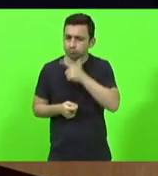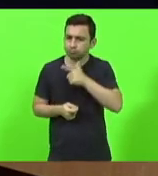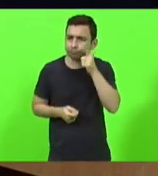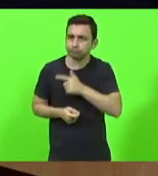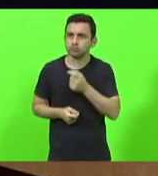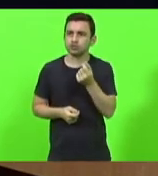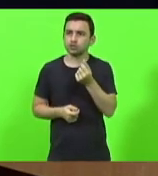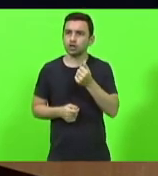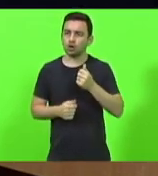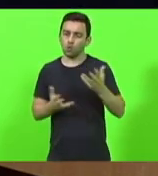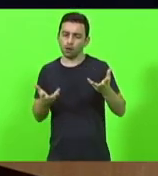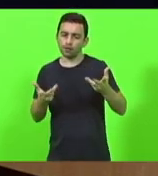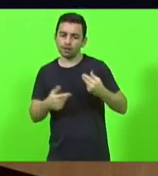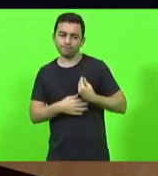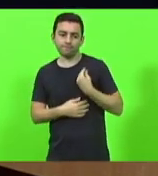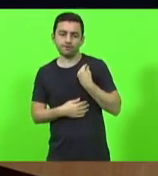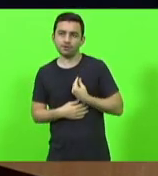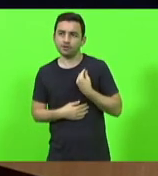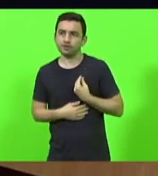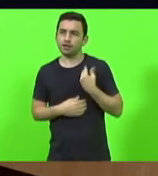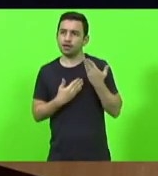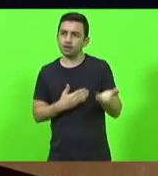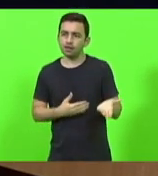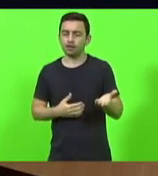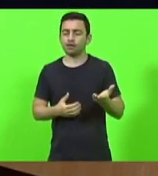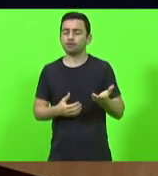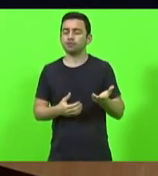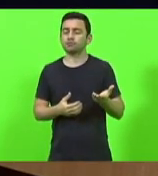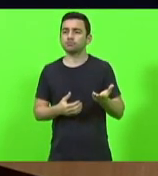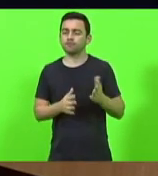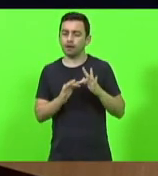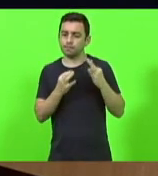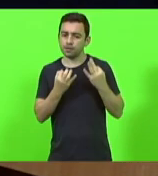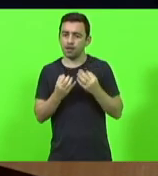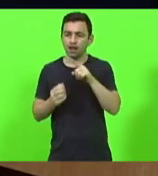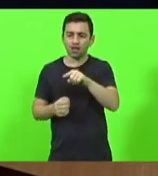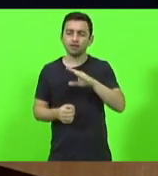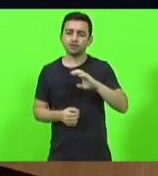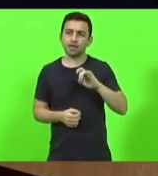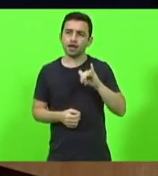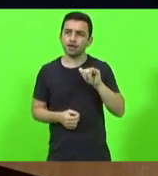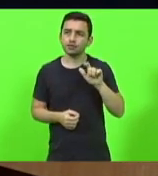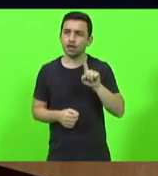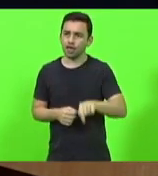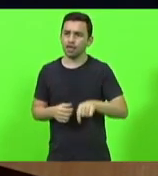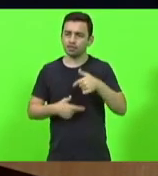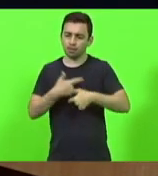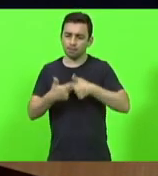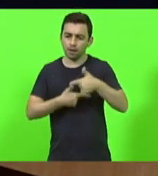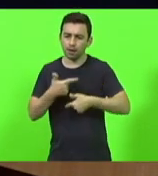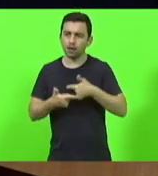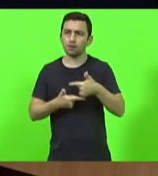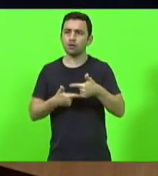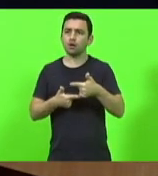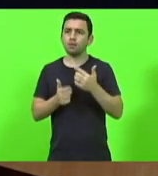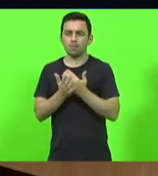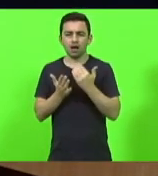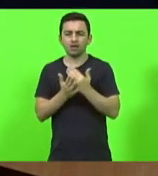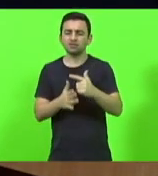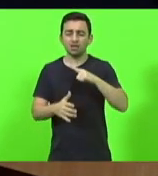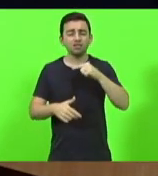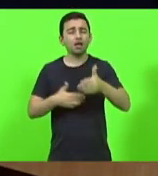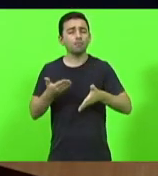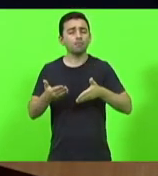de vida para o seu filho, para a sua esposa. Isso é que é o SEASA, uma entidade que trabalha, além disso, tem trabalho social